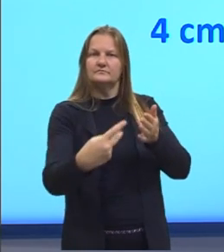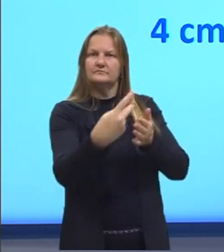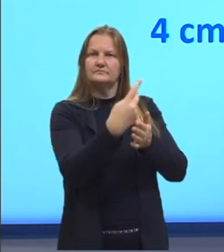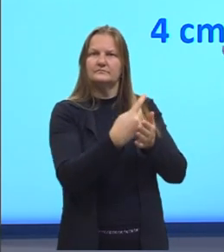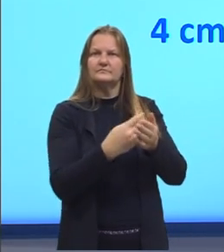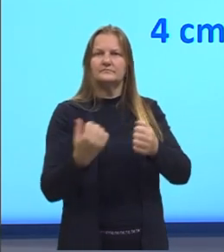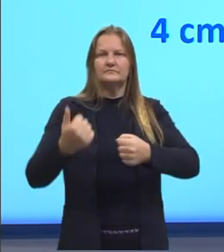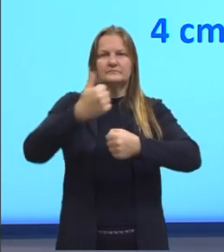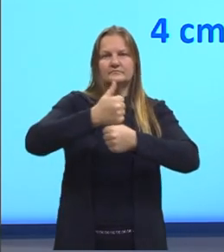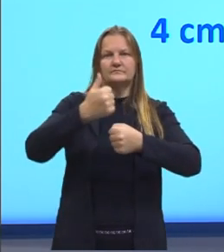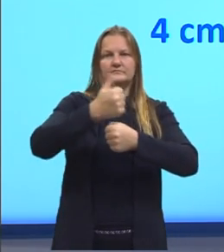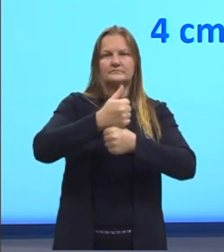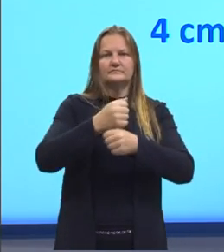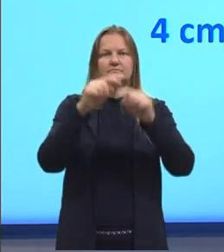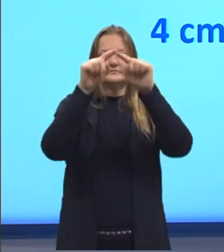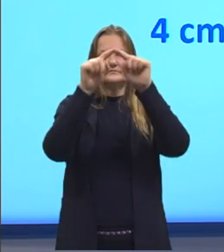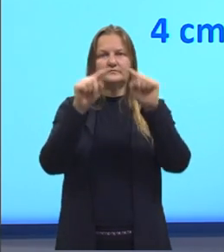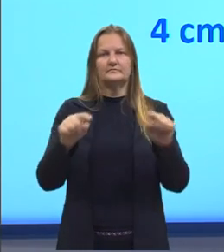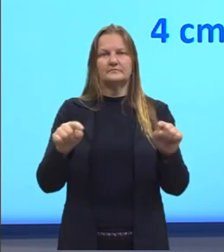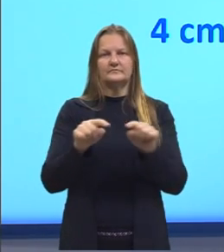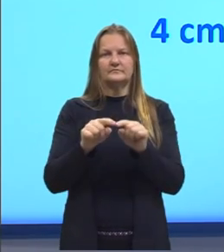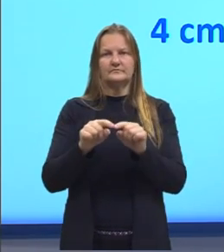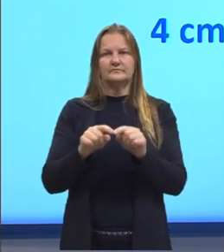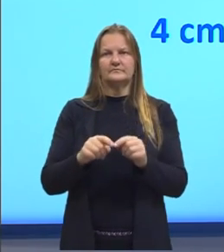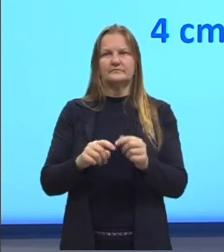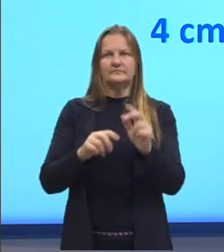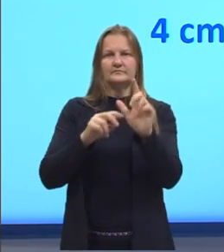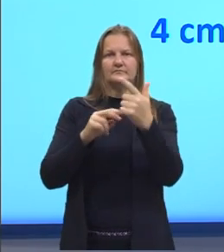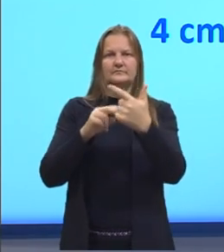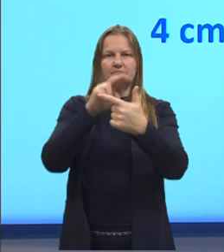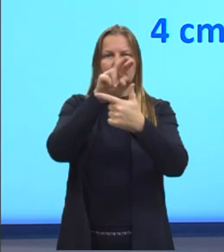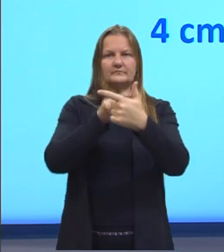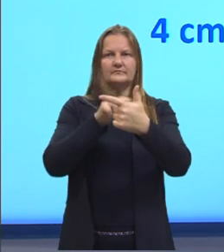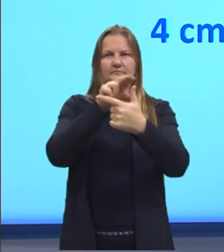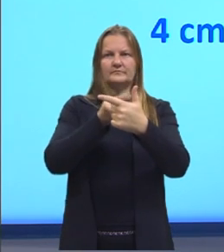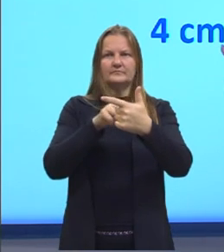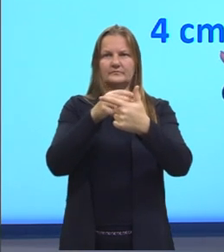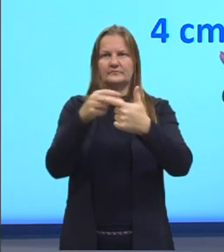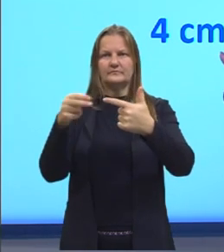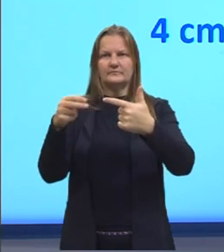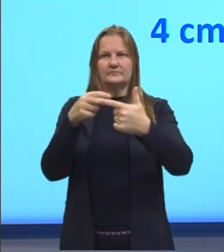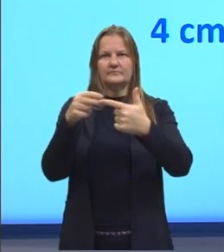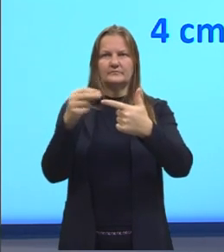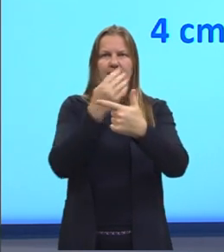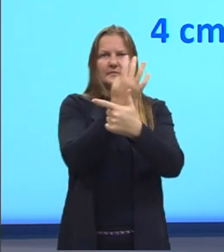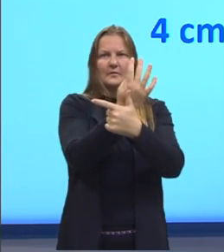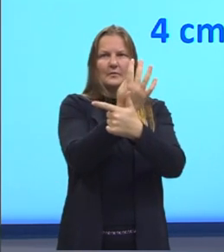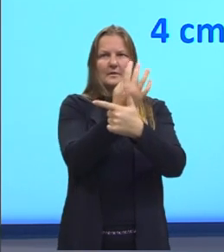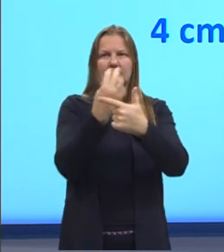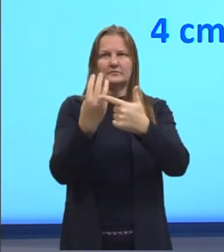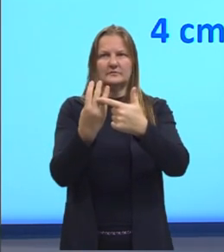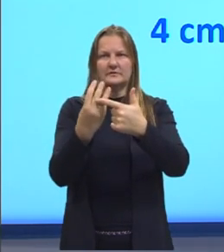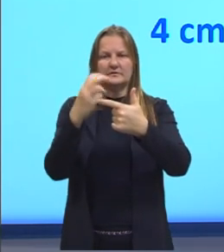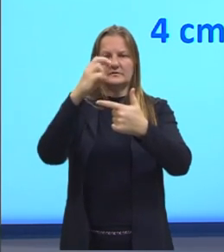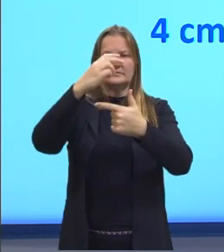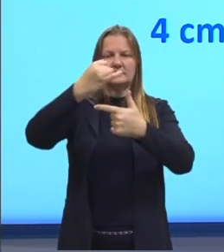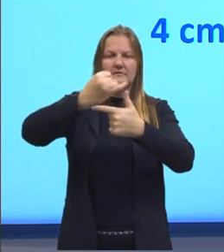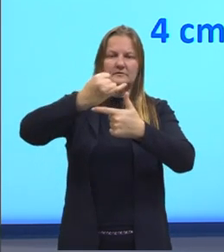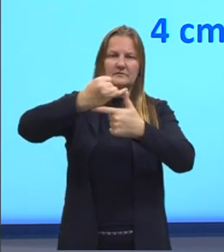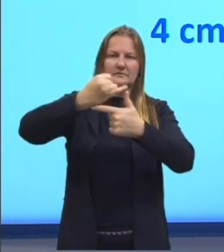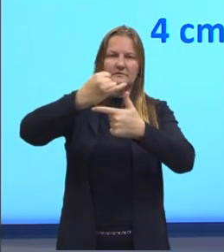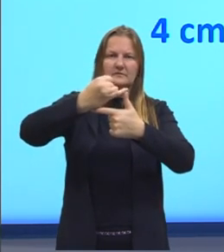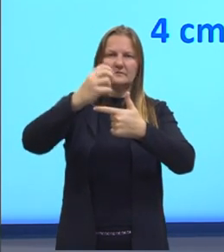aqui eu substituí Nós temos, então um dos catetos sendo 3 o outro cateto sendo 4 e a